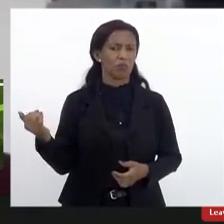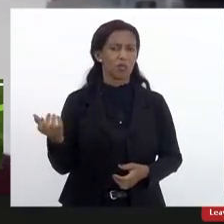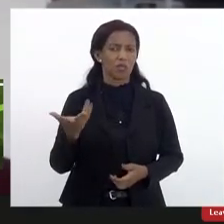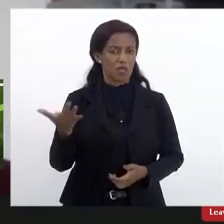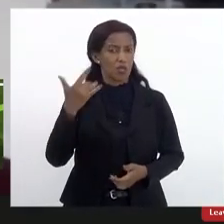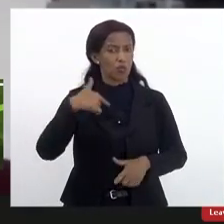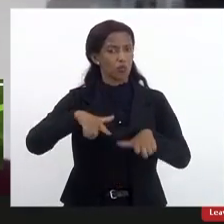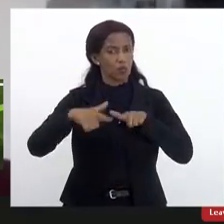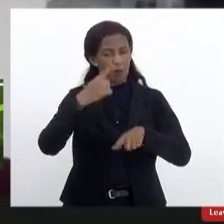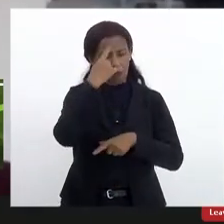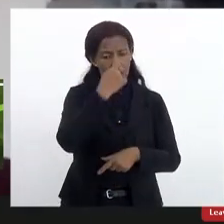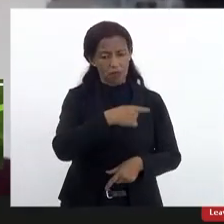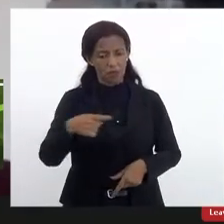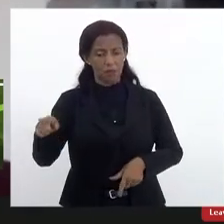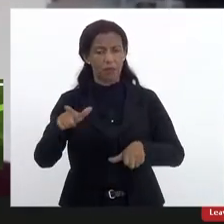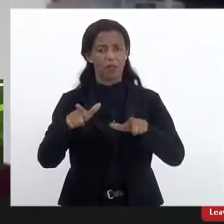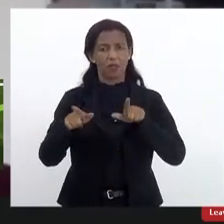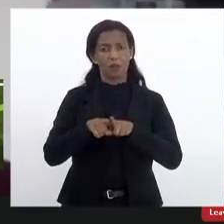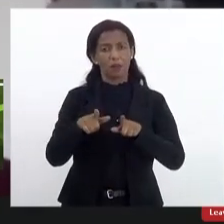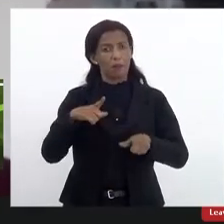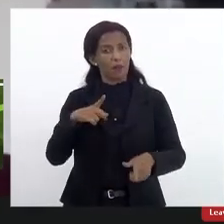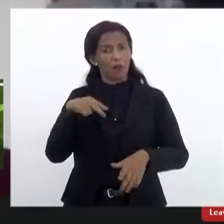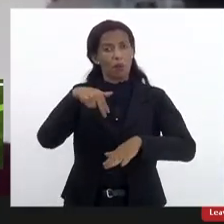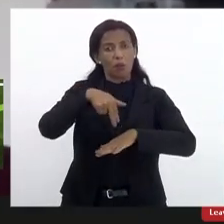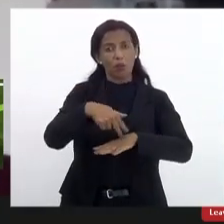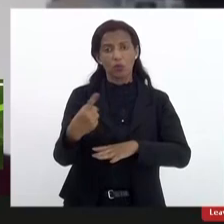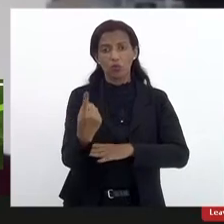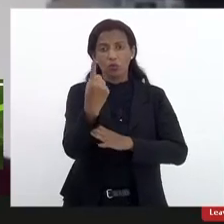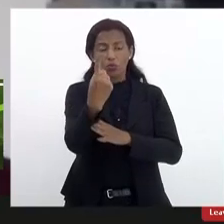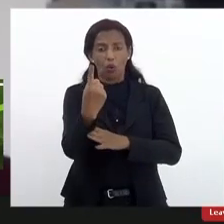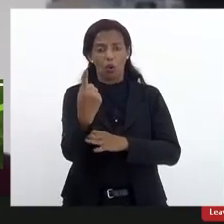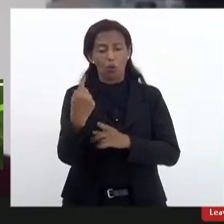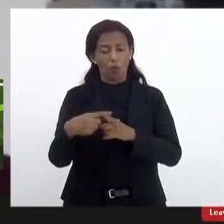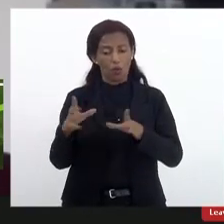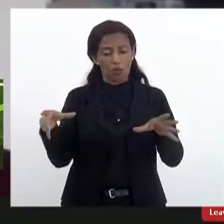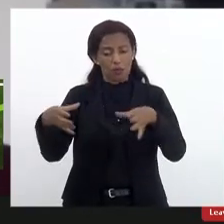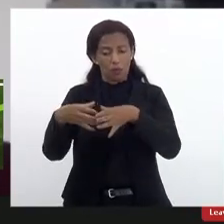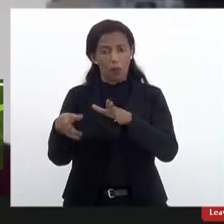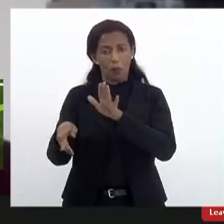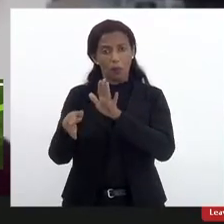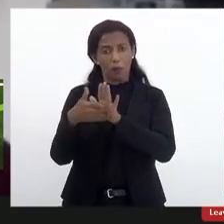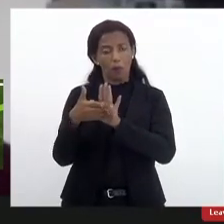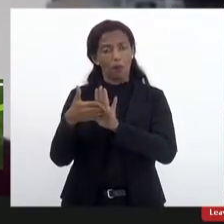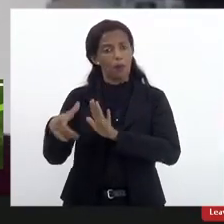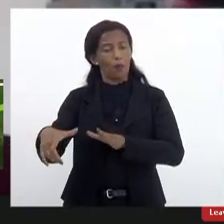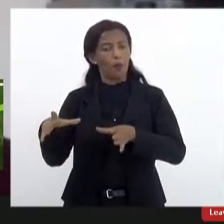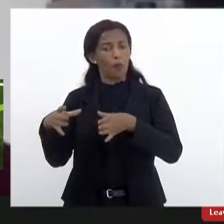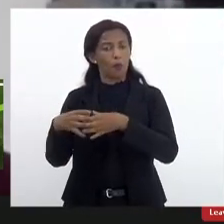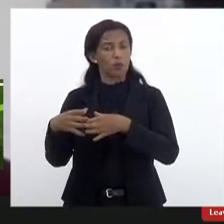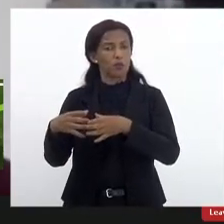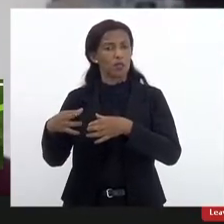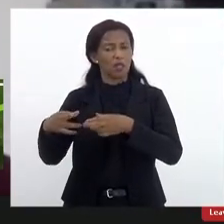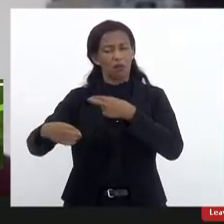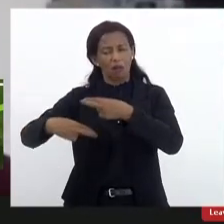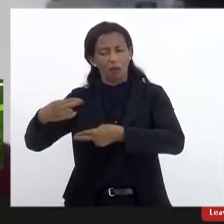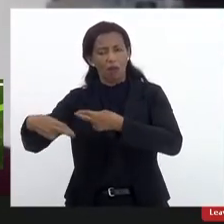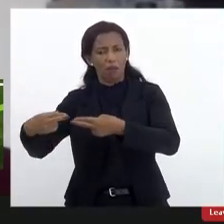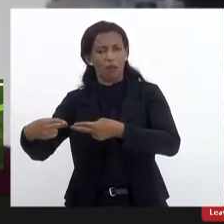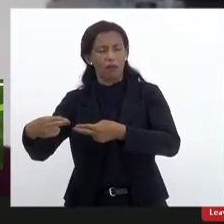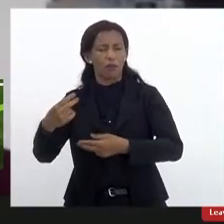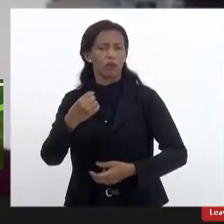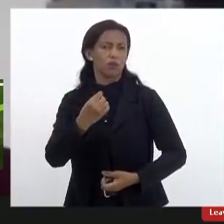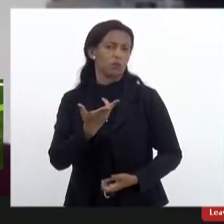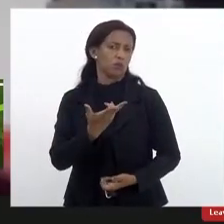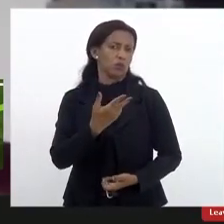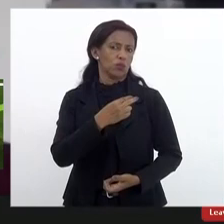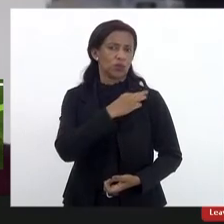vai ser fundamental para ter uma posição sobre o que é que este conselho tem a dizer sobre a reforma do ensino médio articulada com a base nacional como